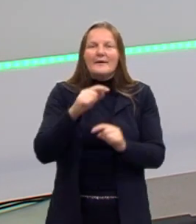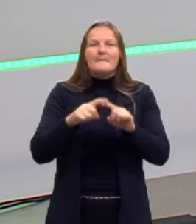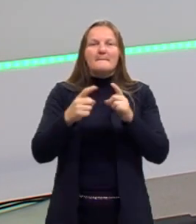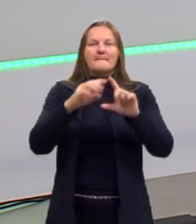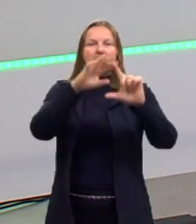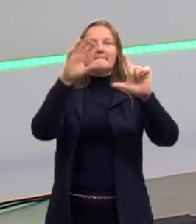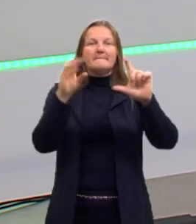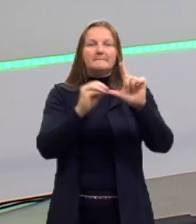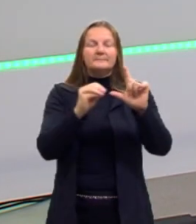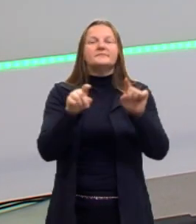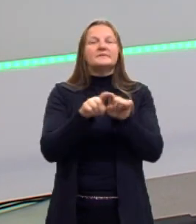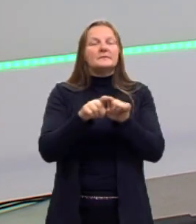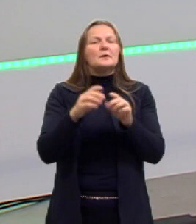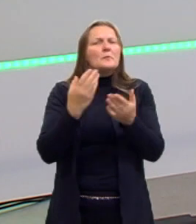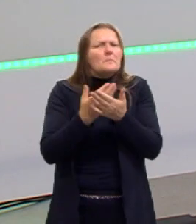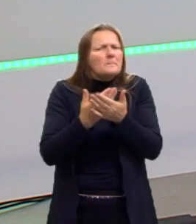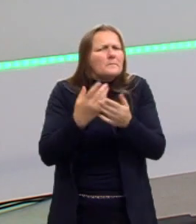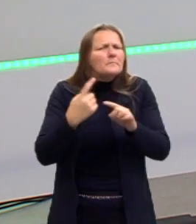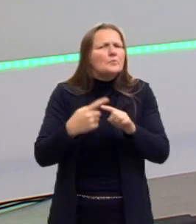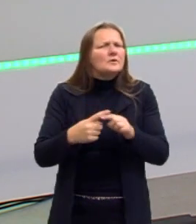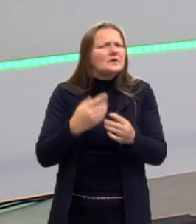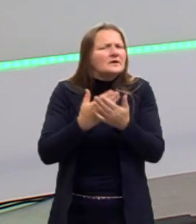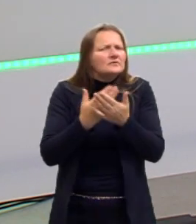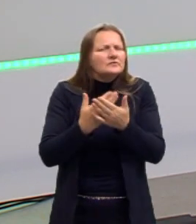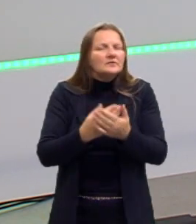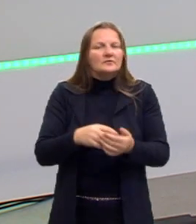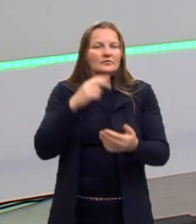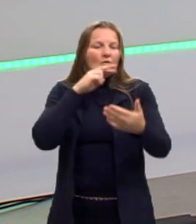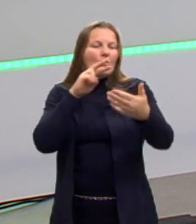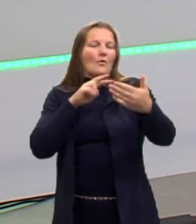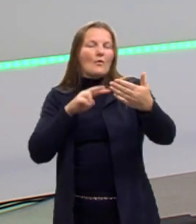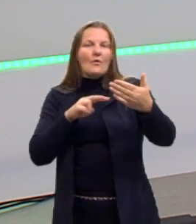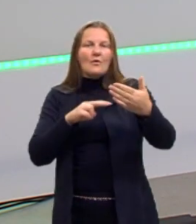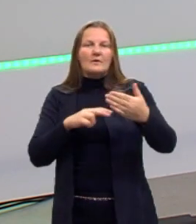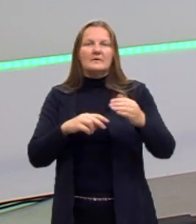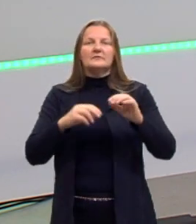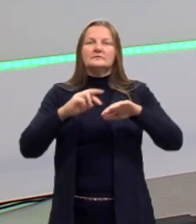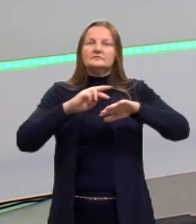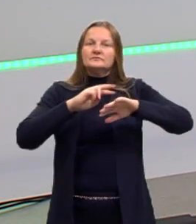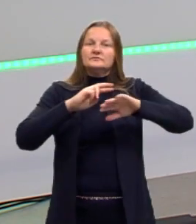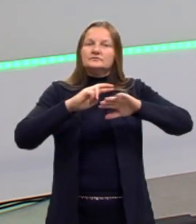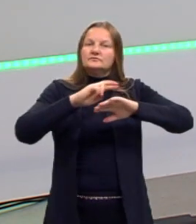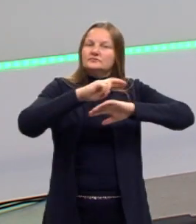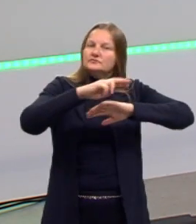a estudar por que a gente ri quando a gente olha gênero de humor.